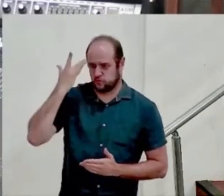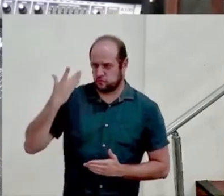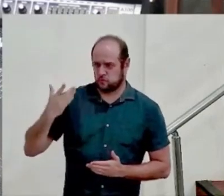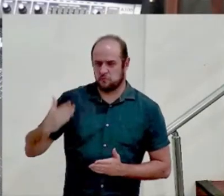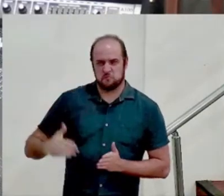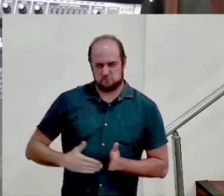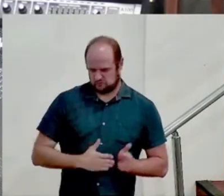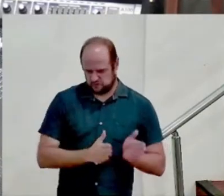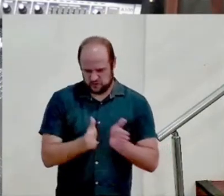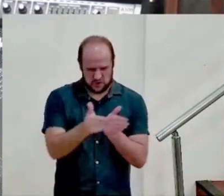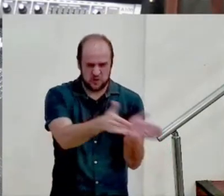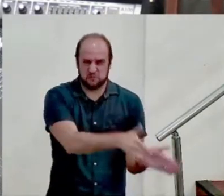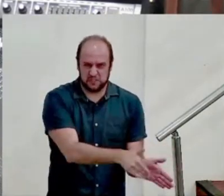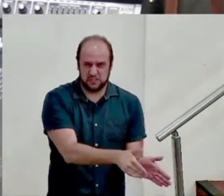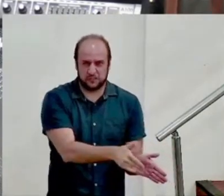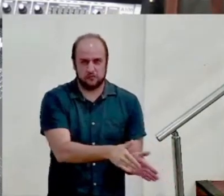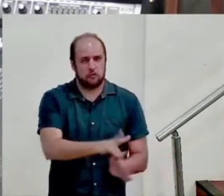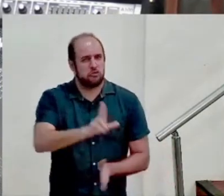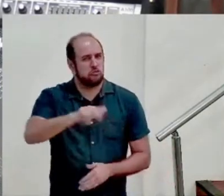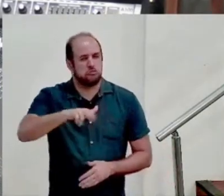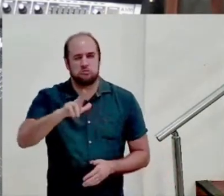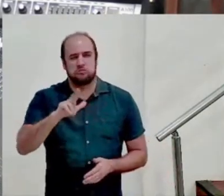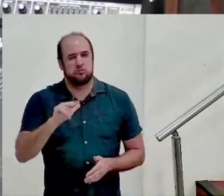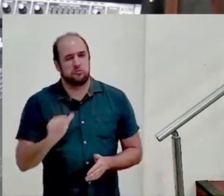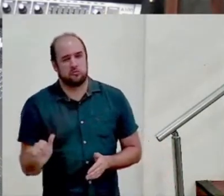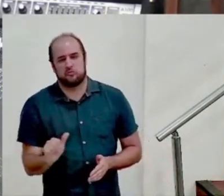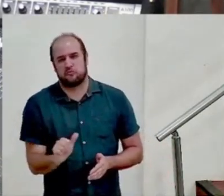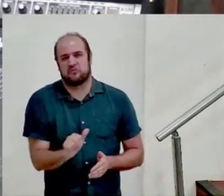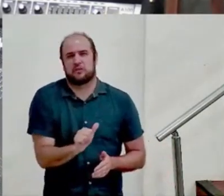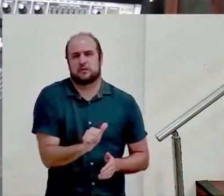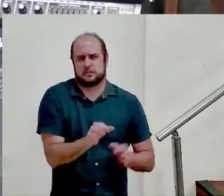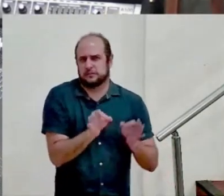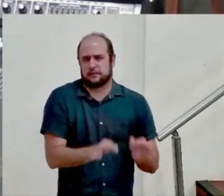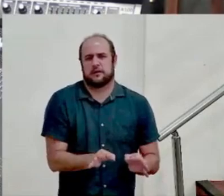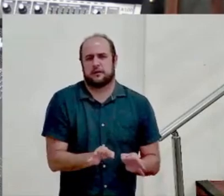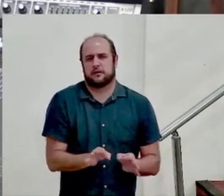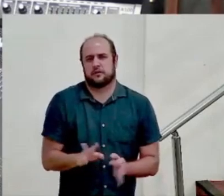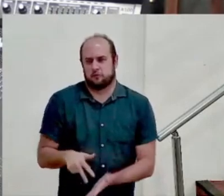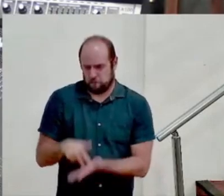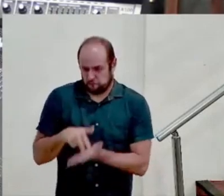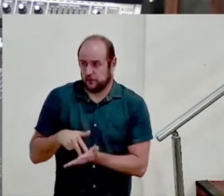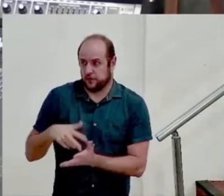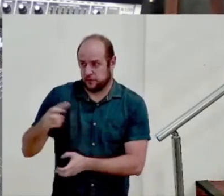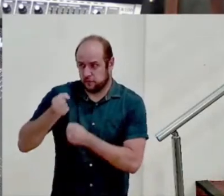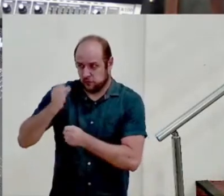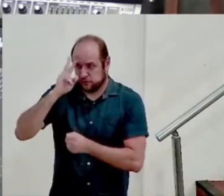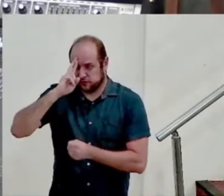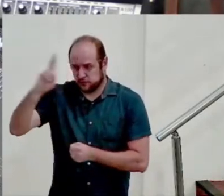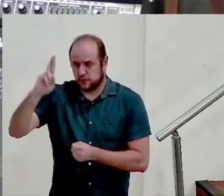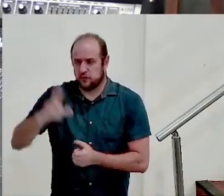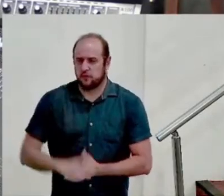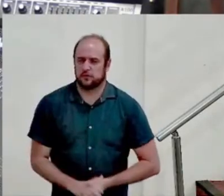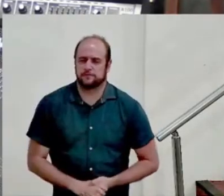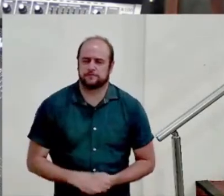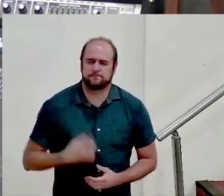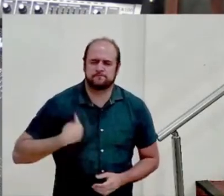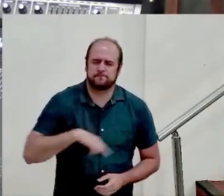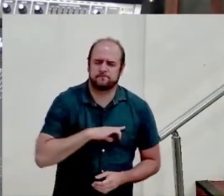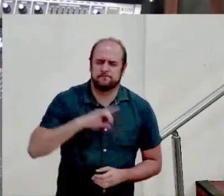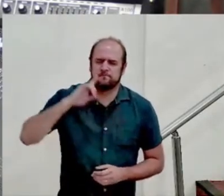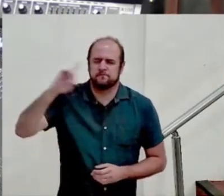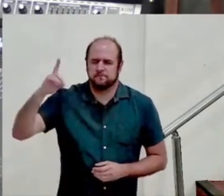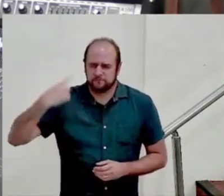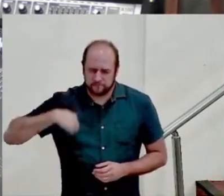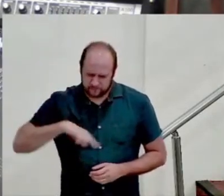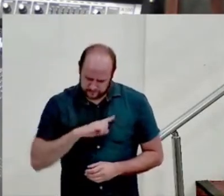será jamais abalado. Senhor nosso Deus, nós estamos na tua presença, adorando ao